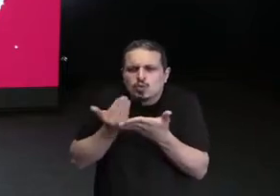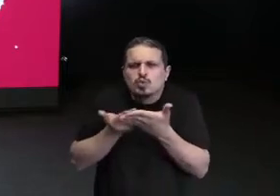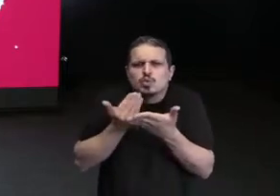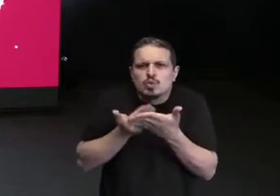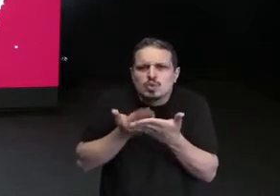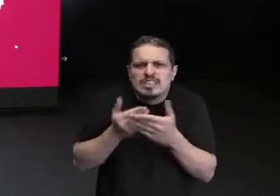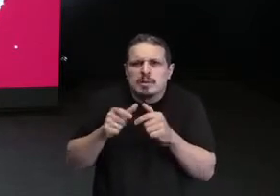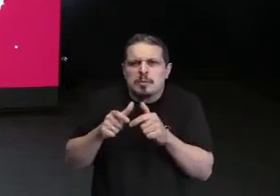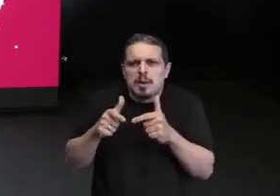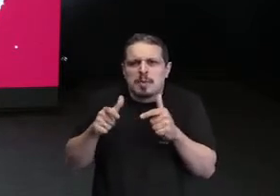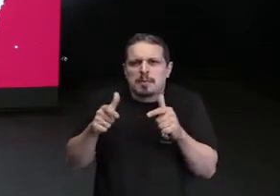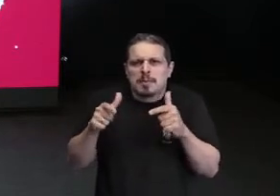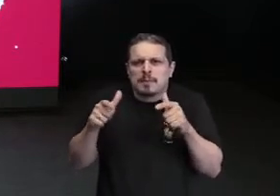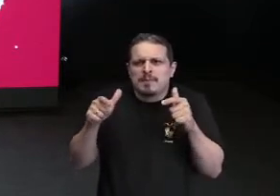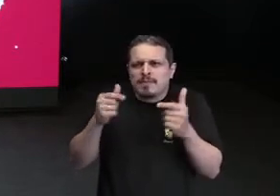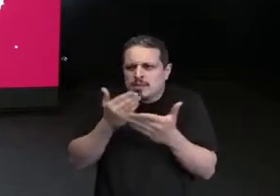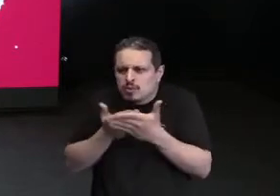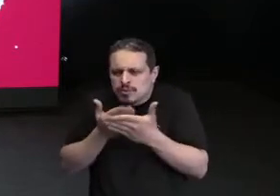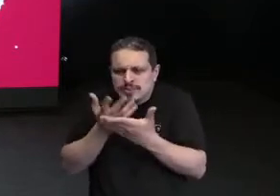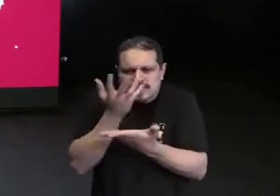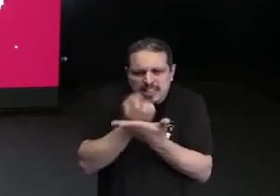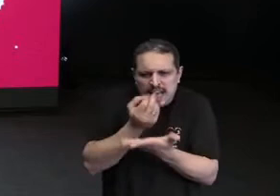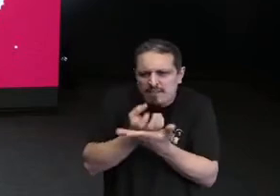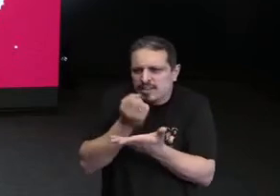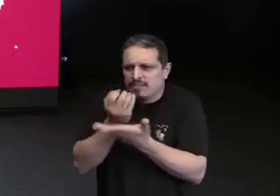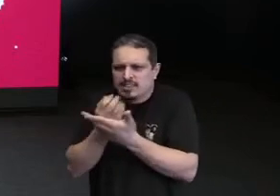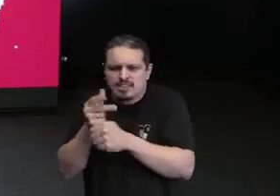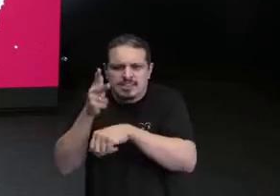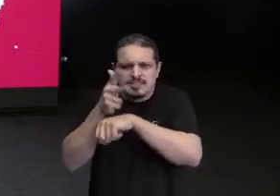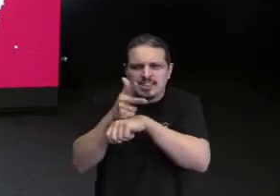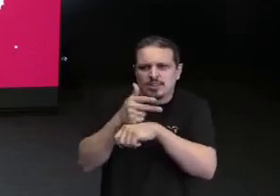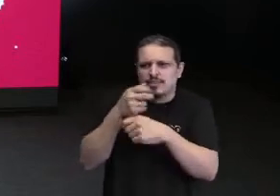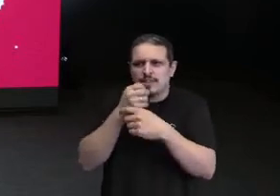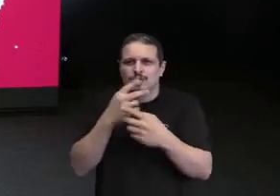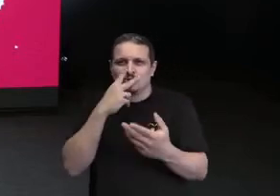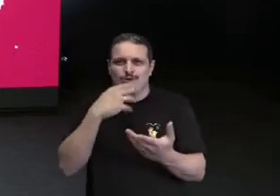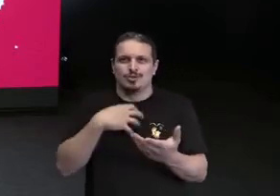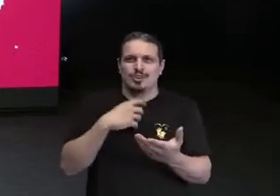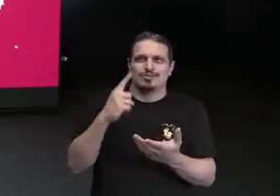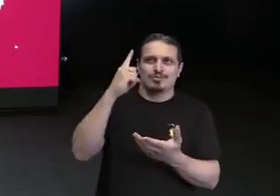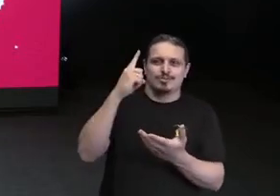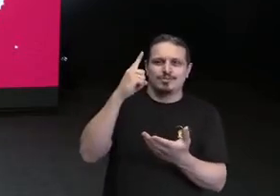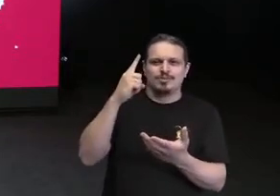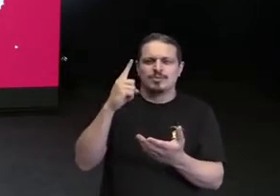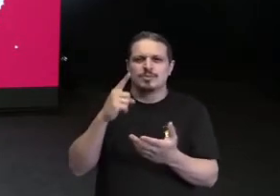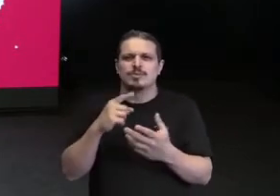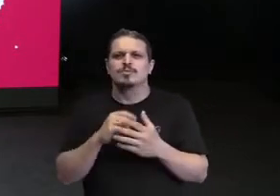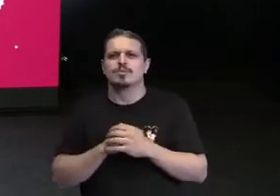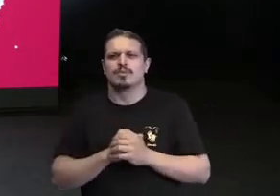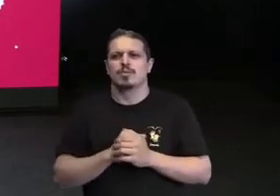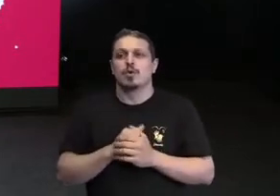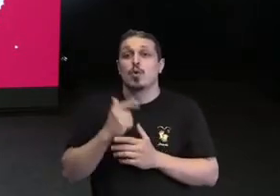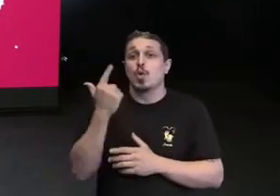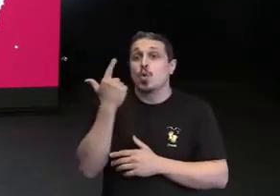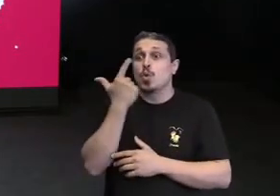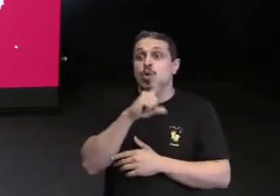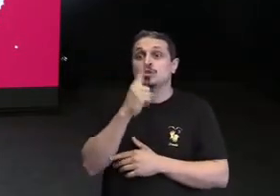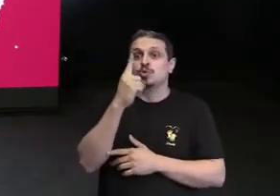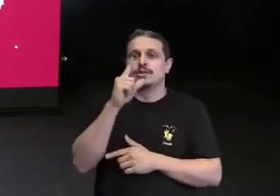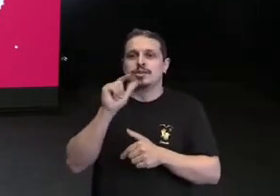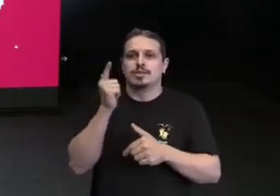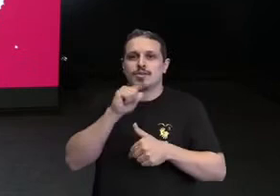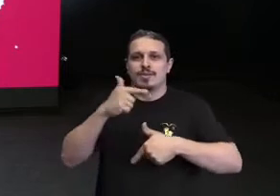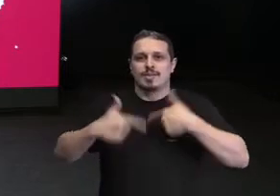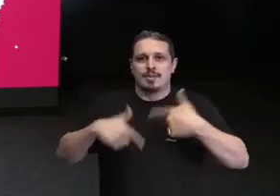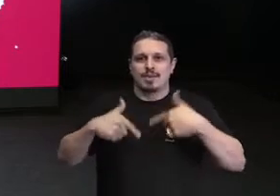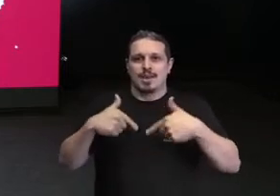seus filmes, tipo o Steven Spielberg, com uma câmera dessa. E aí eu consegui o meu primeiro emprego para comprar a